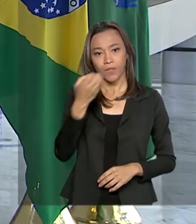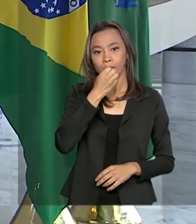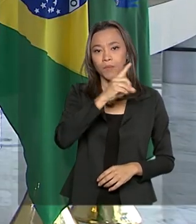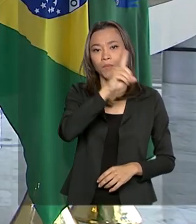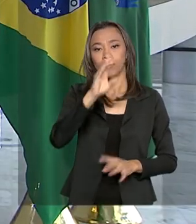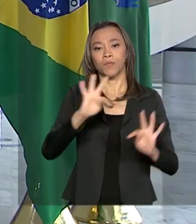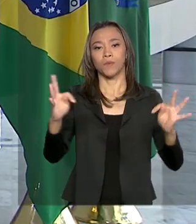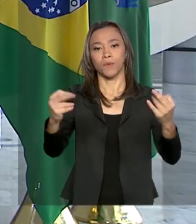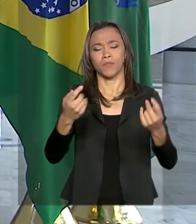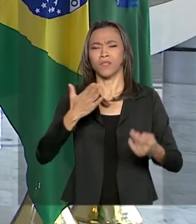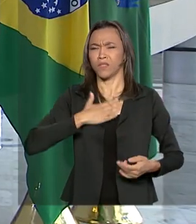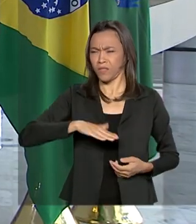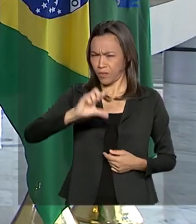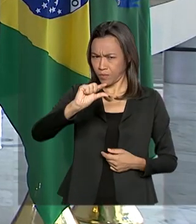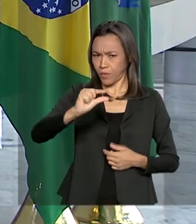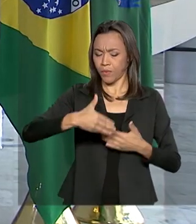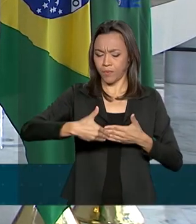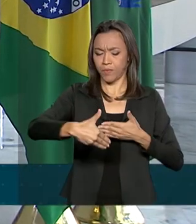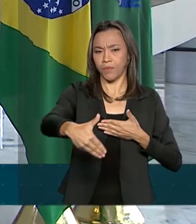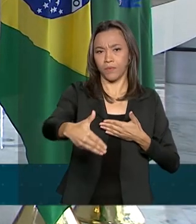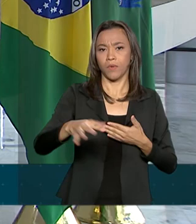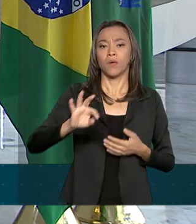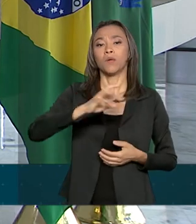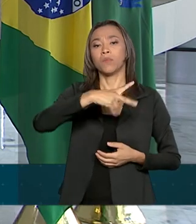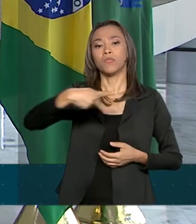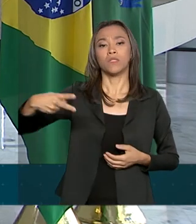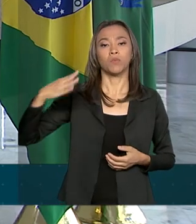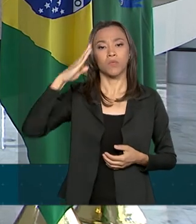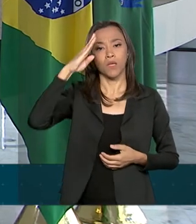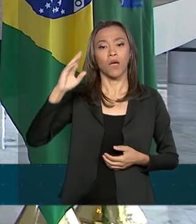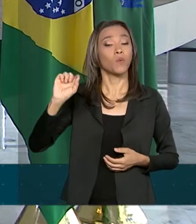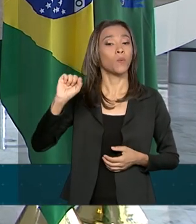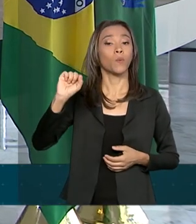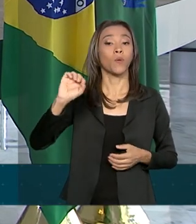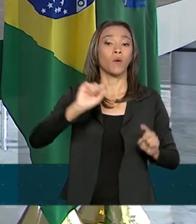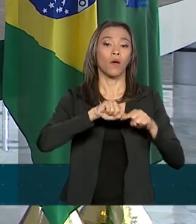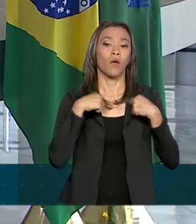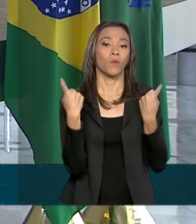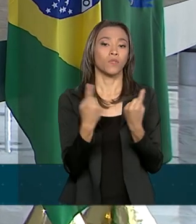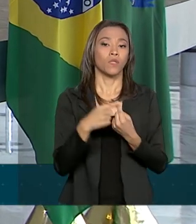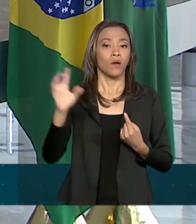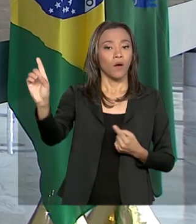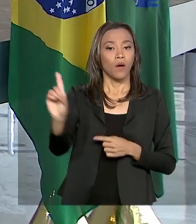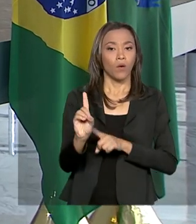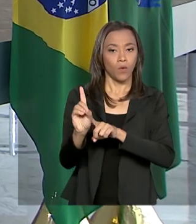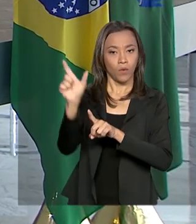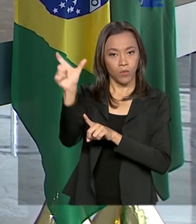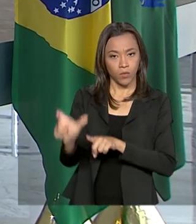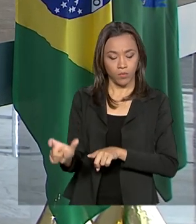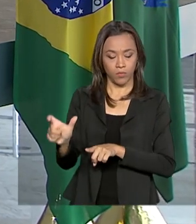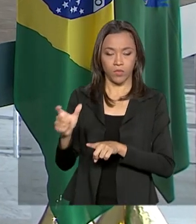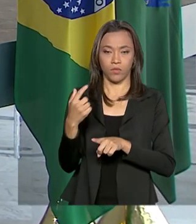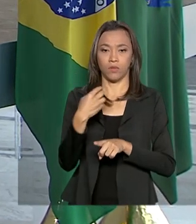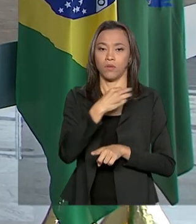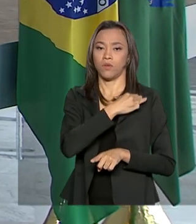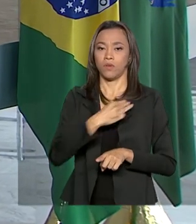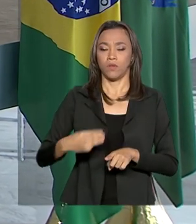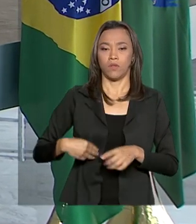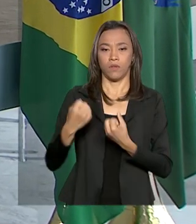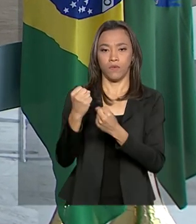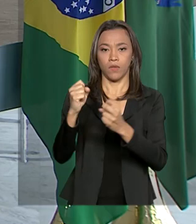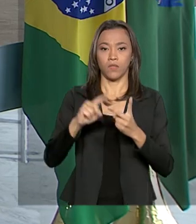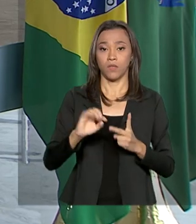daqui a pouquinho o presidente Jair Bolsonaro recebe aqui para uma reunião o ministro da Defesa, Fernando Azevedo, o presidente do